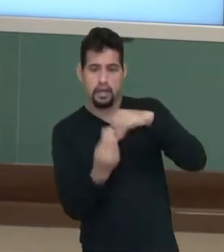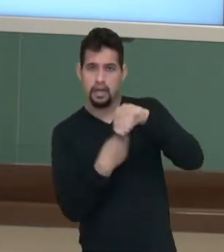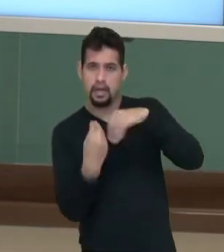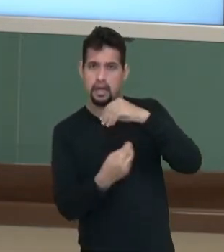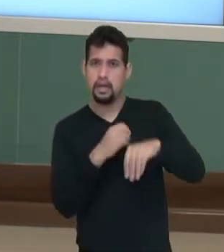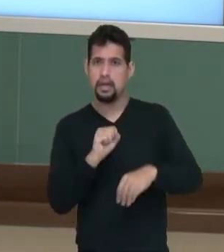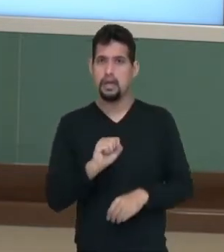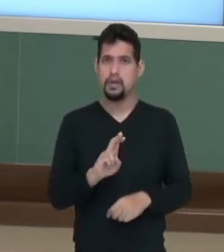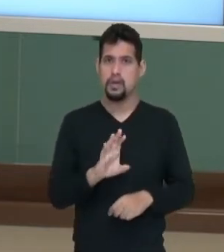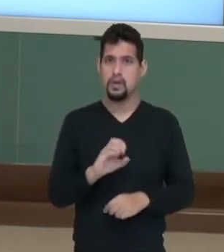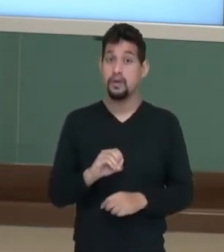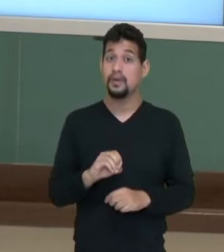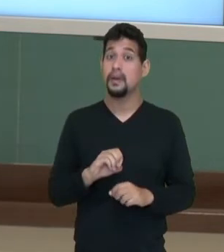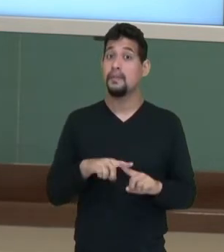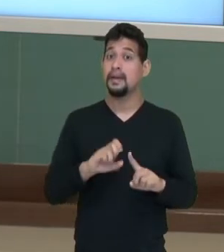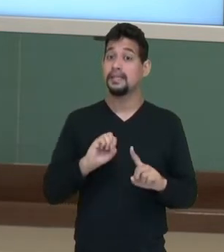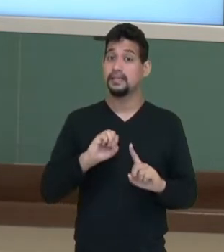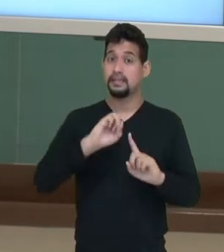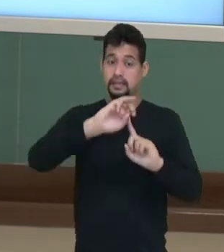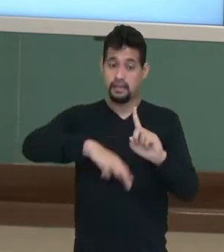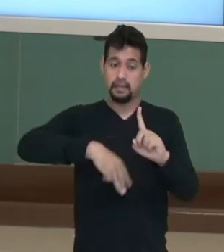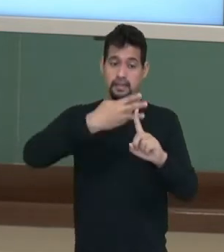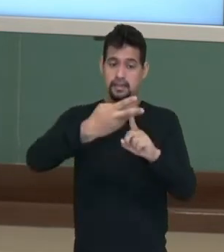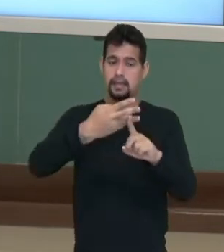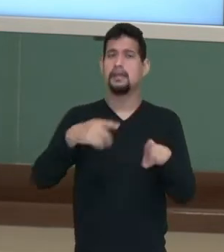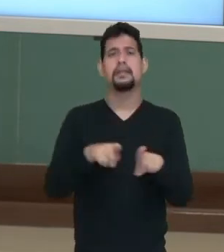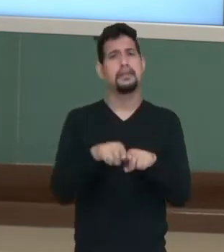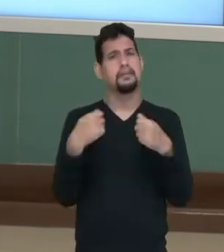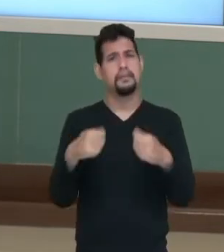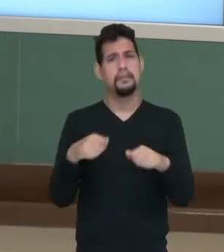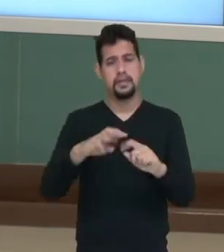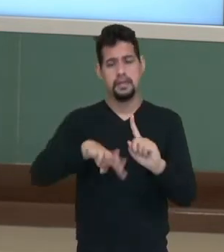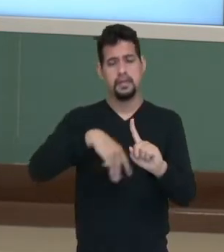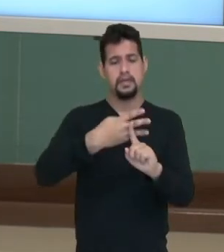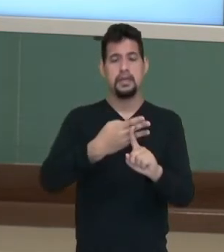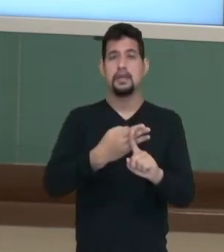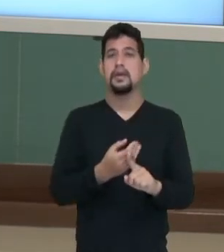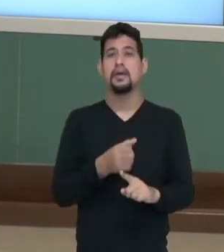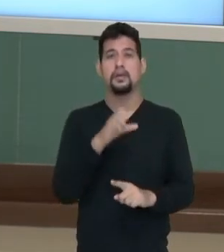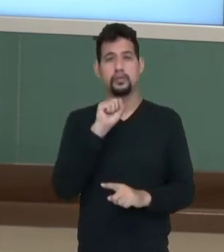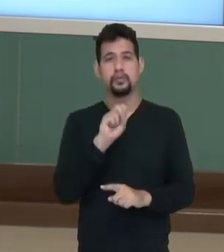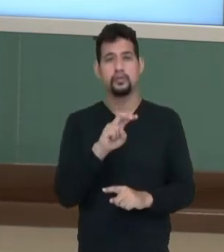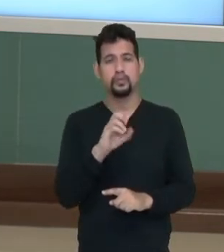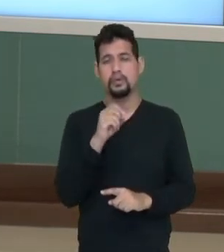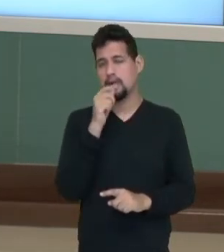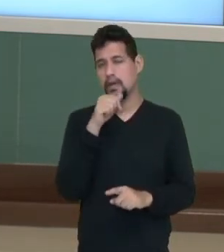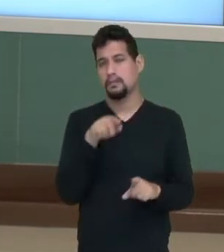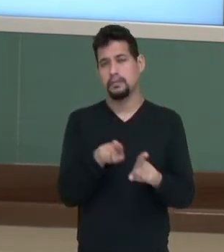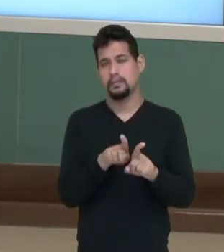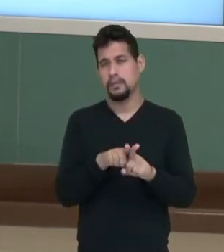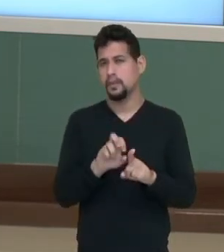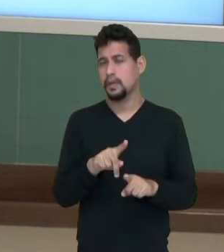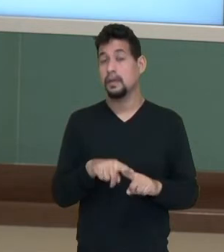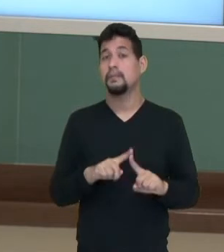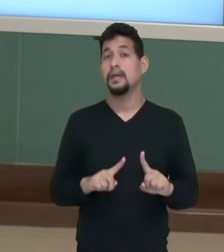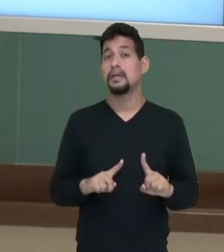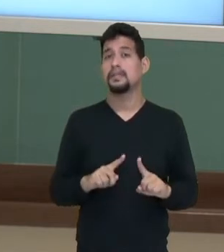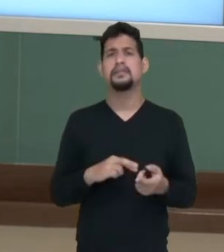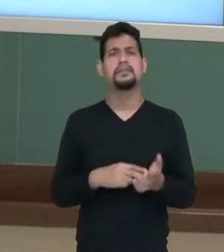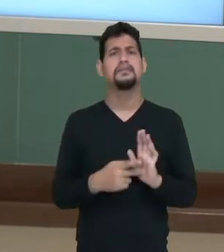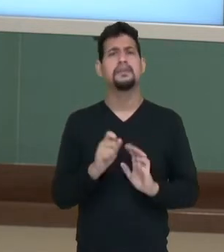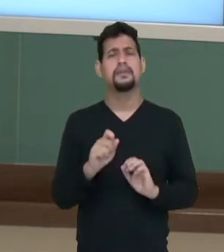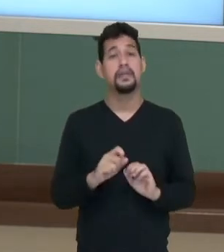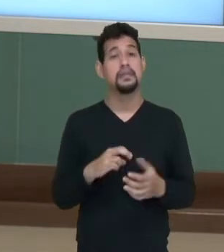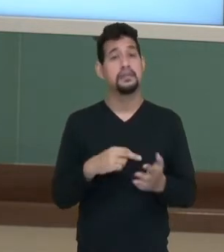suco. Se eu triplicar, eu também vou ter que triplicar a quantidade de sucos de água. Bom, então isso acaba